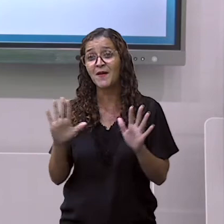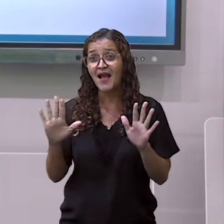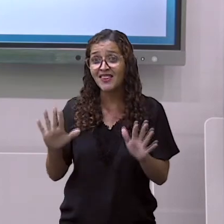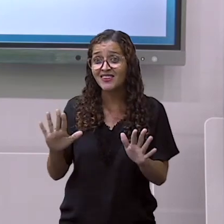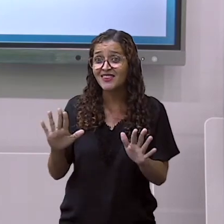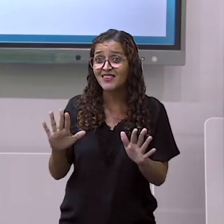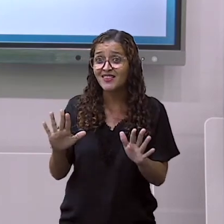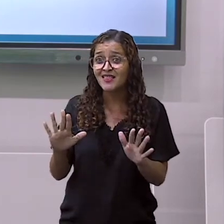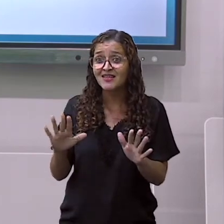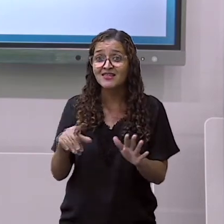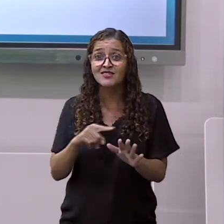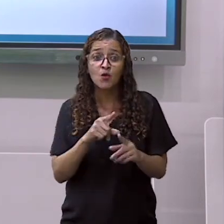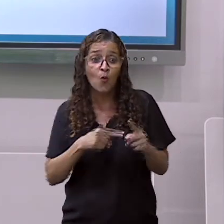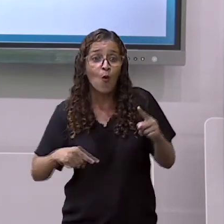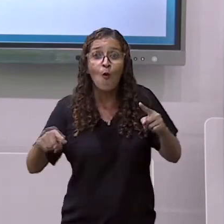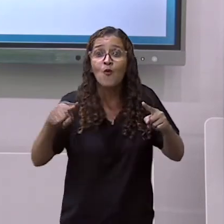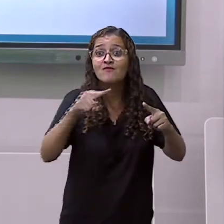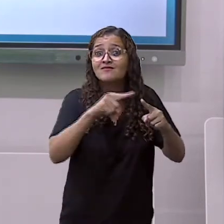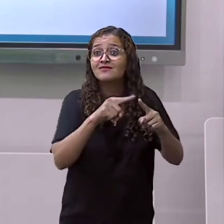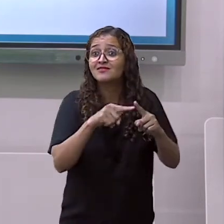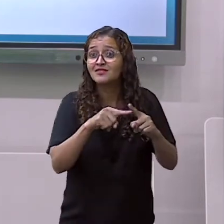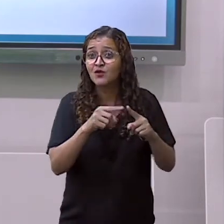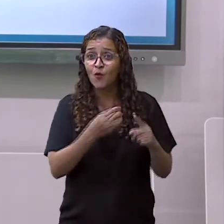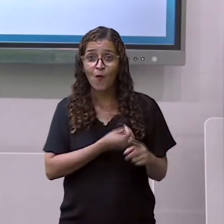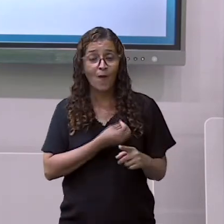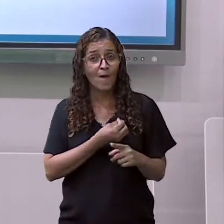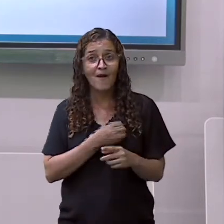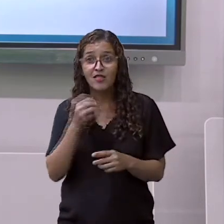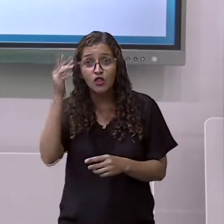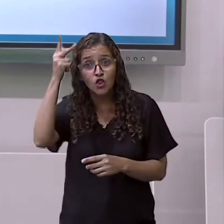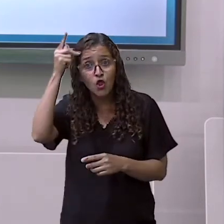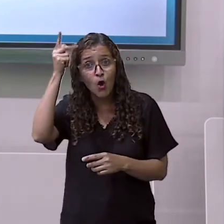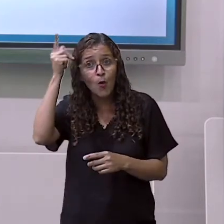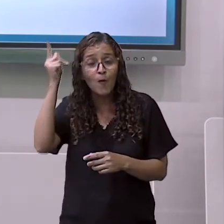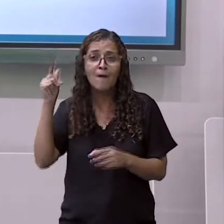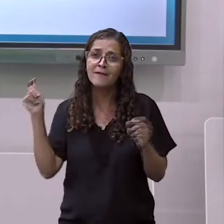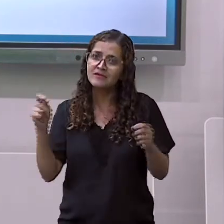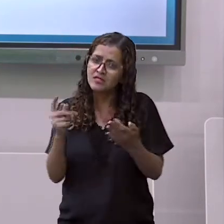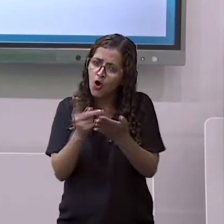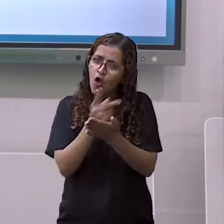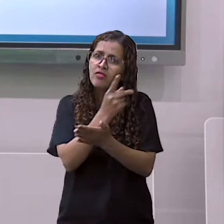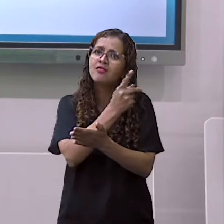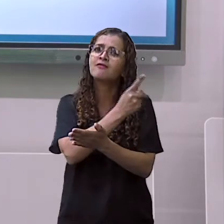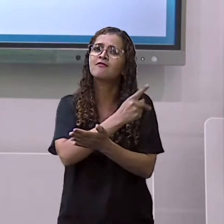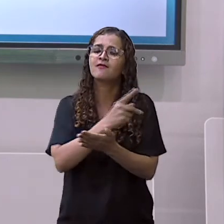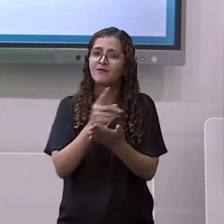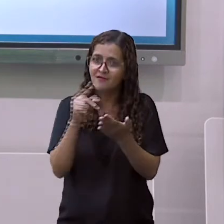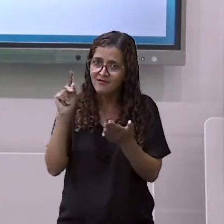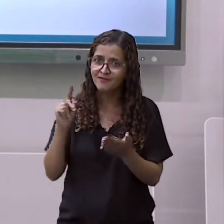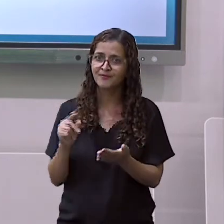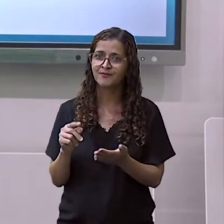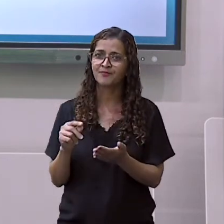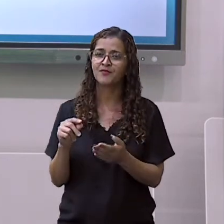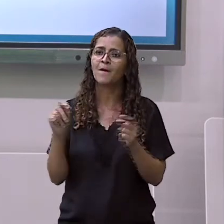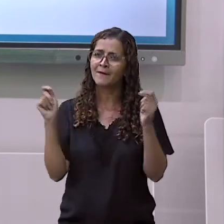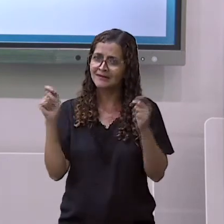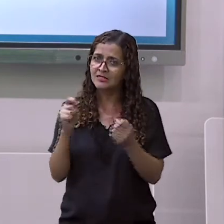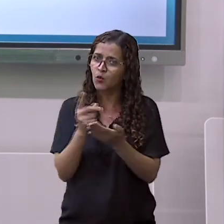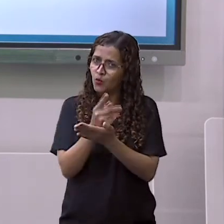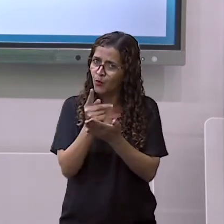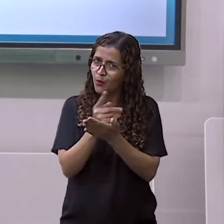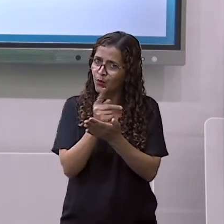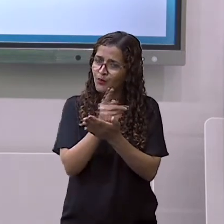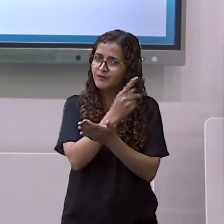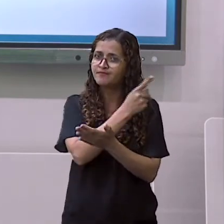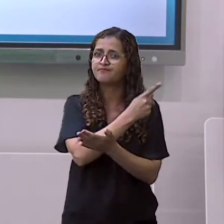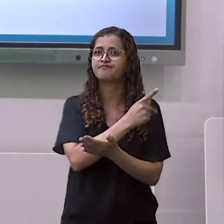quando a gente passa nas ruas e observa que as folhas estão caindo, significa que a árvore morreu, que